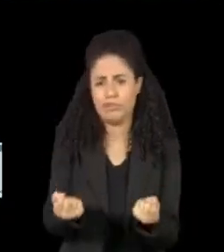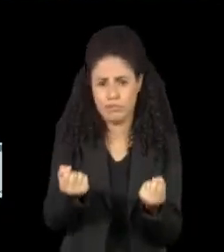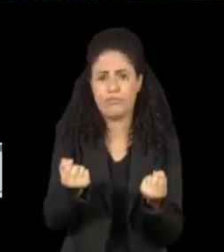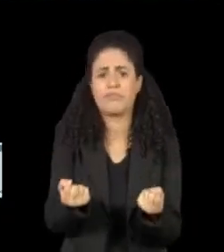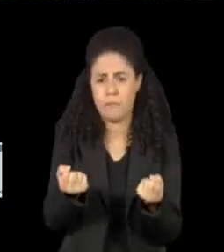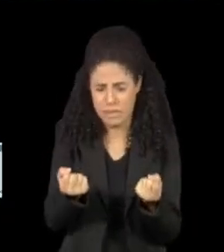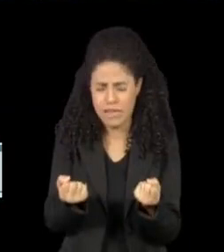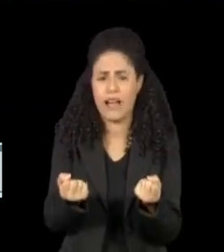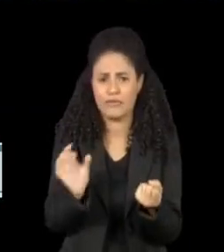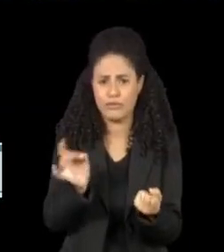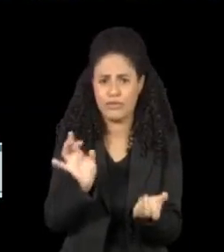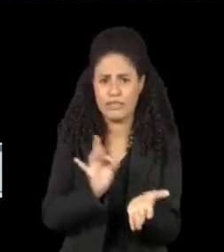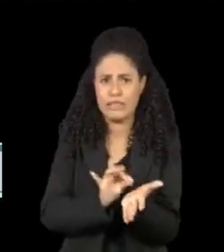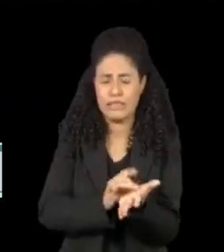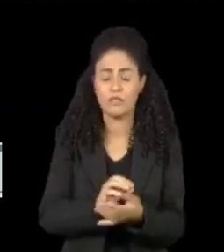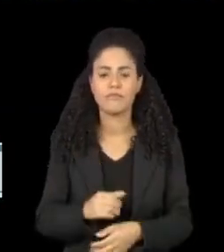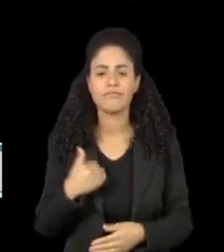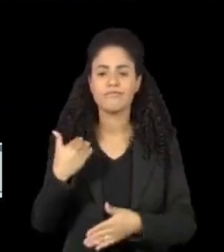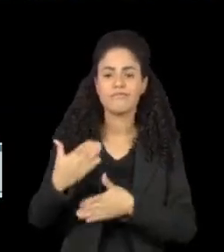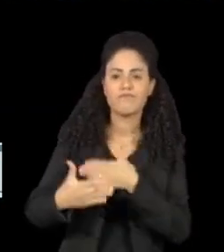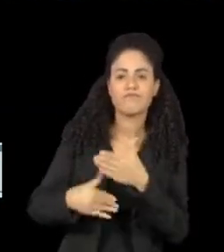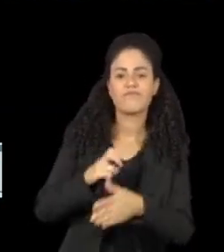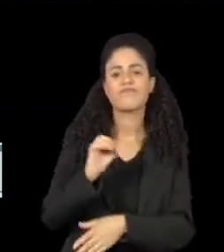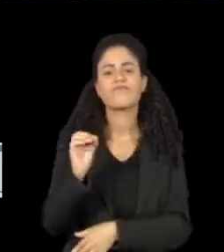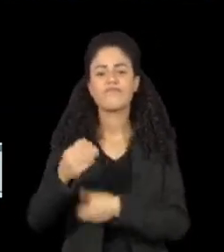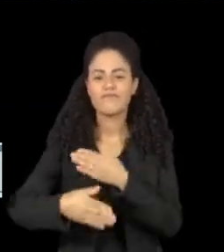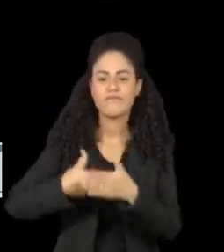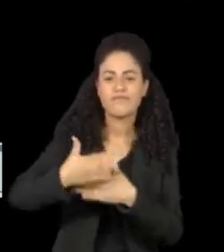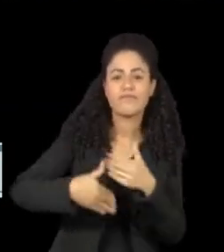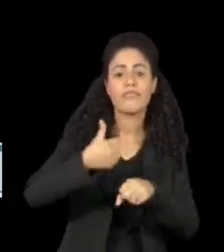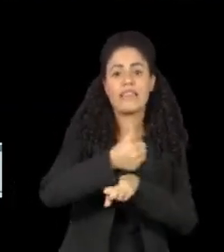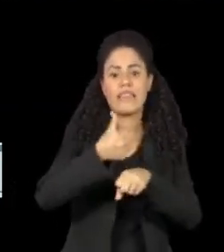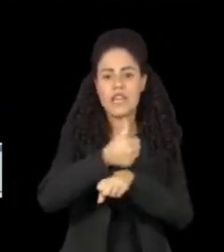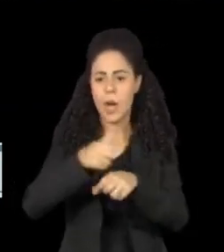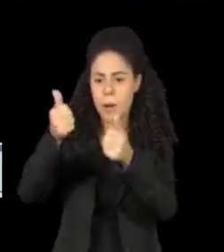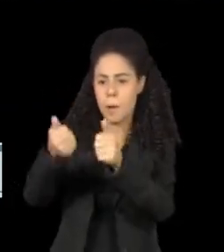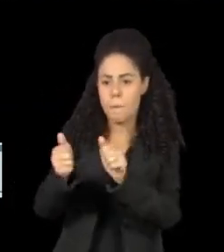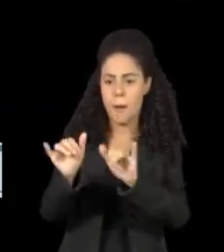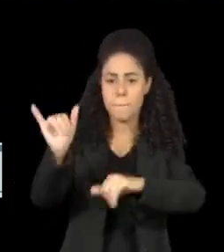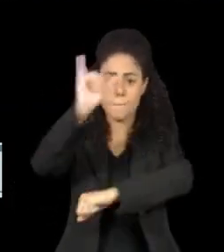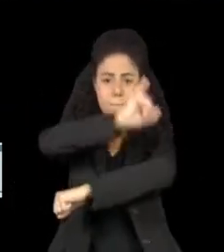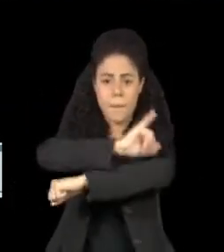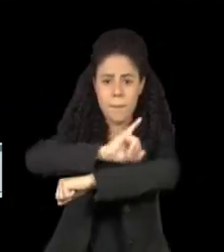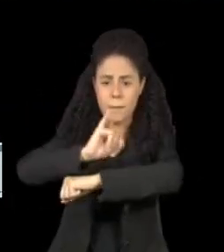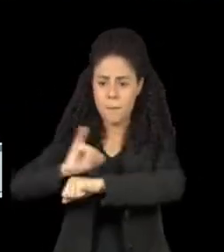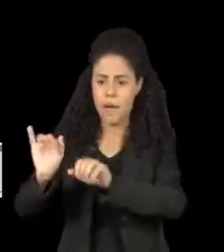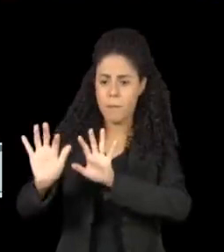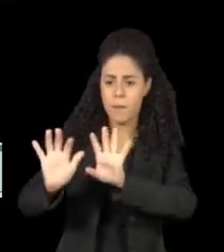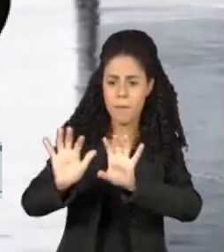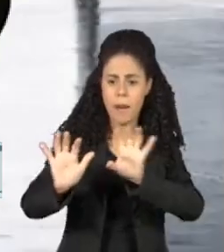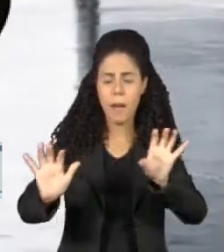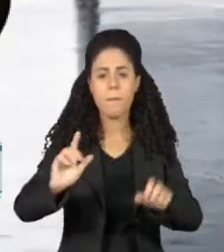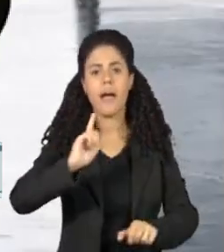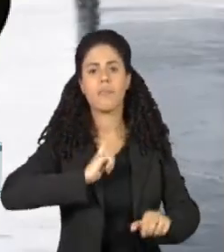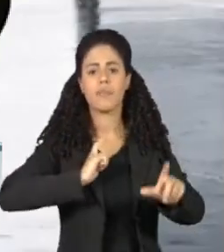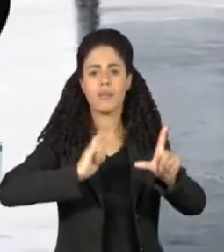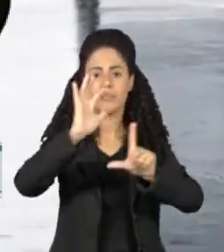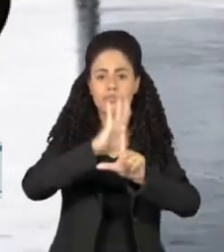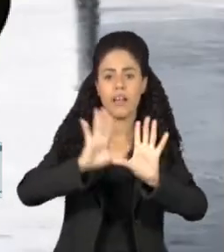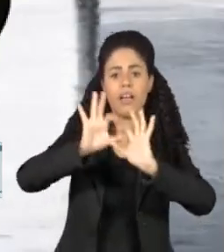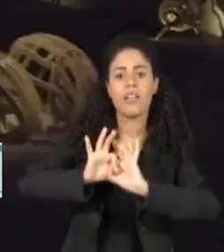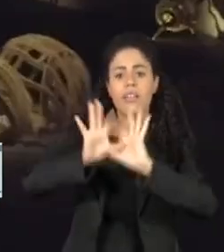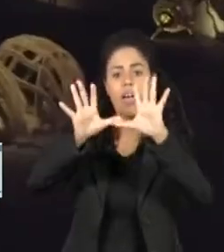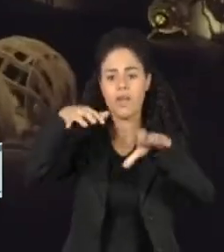Em 40 anos de carreira, fez diversas exposições pelo Brasil e pelo mundo. E tem esculturas públicas em